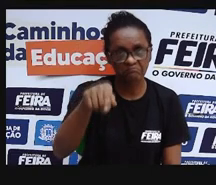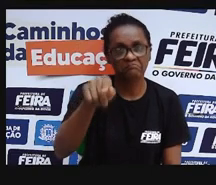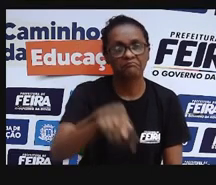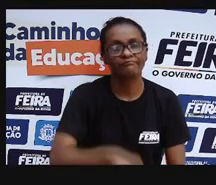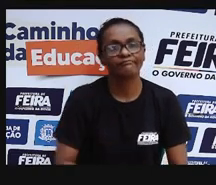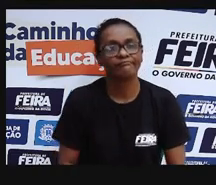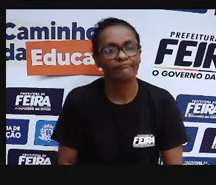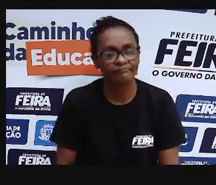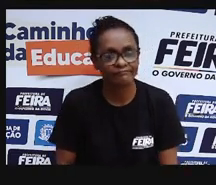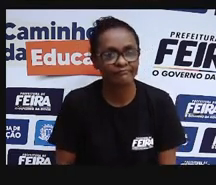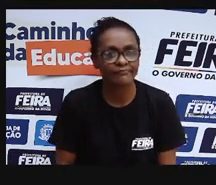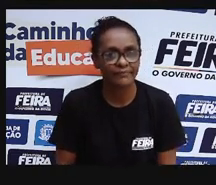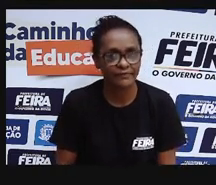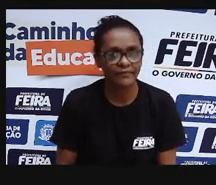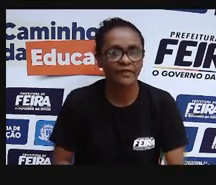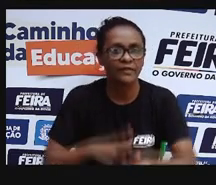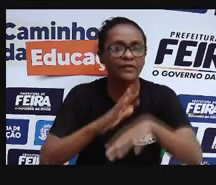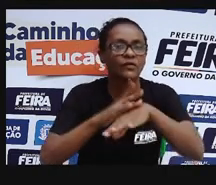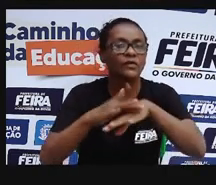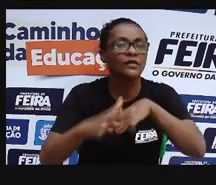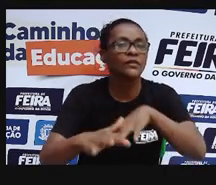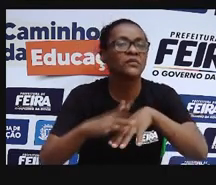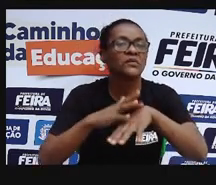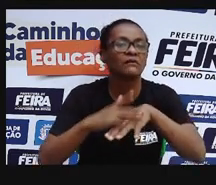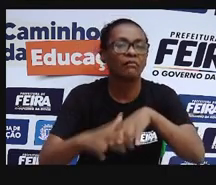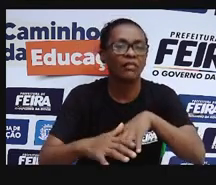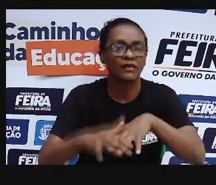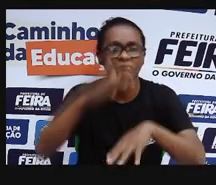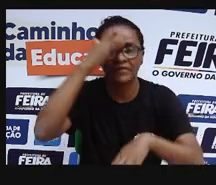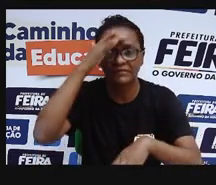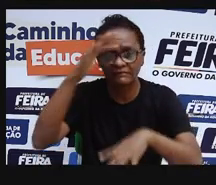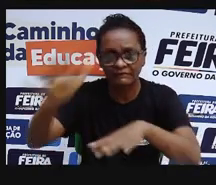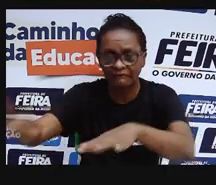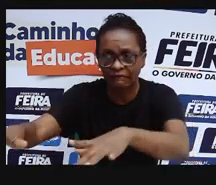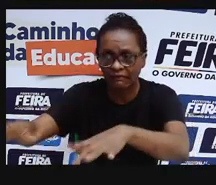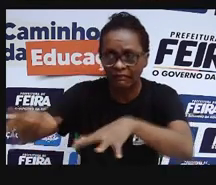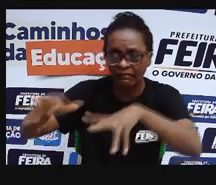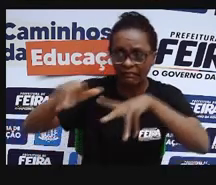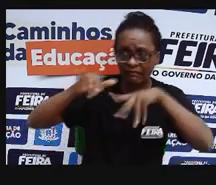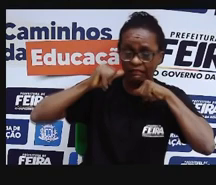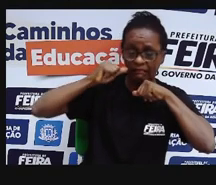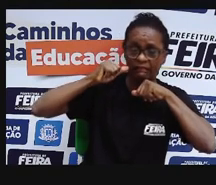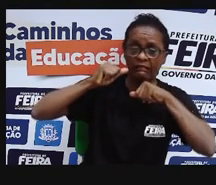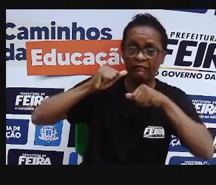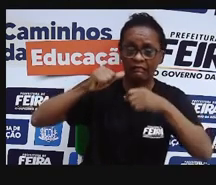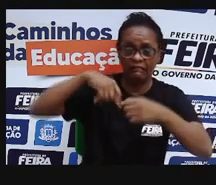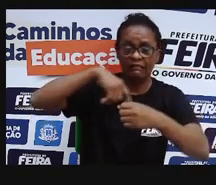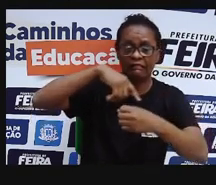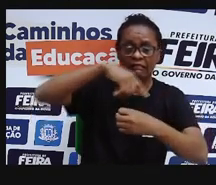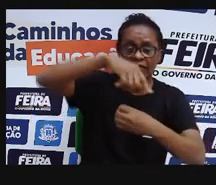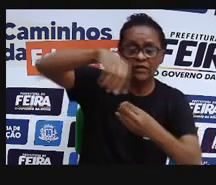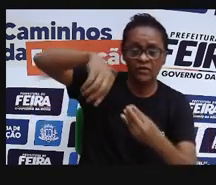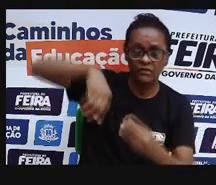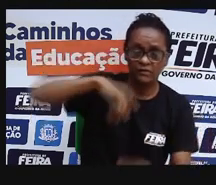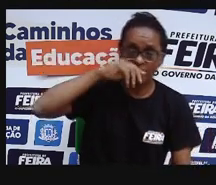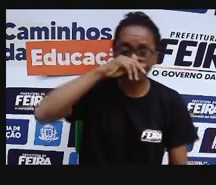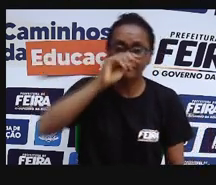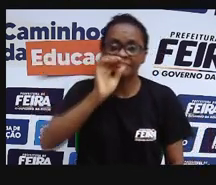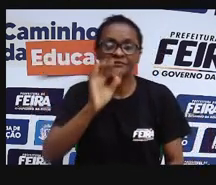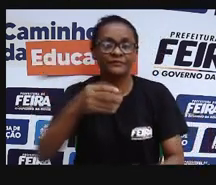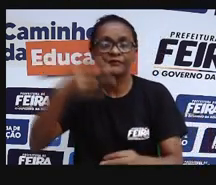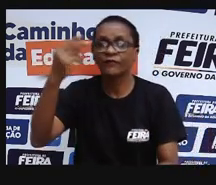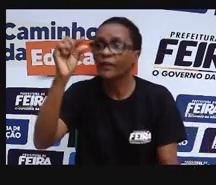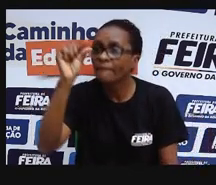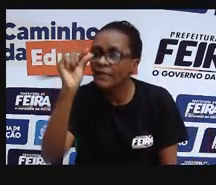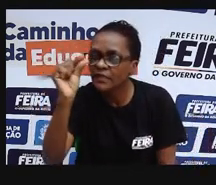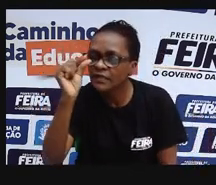COVID-19? Ela é uma doença infecciosa causada pelo coronavírus descoberto no ano de